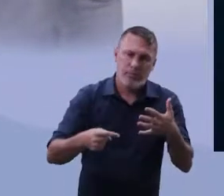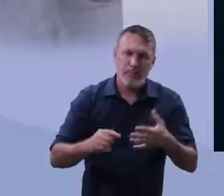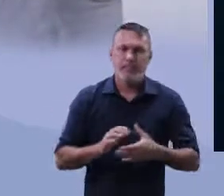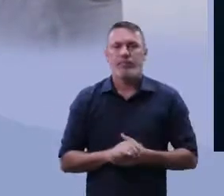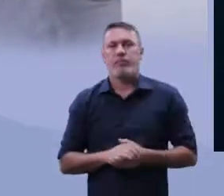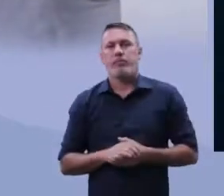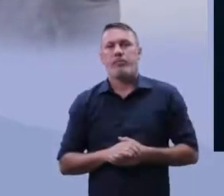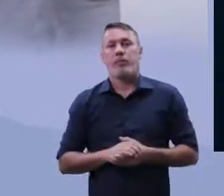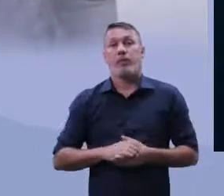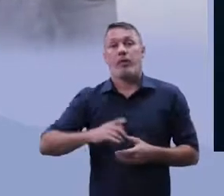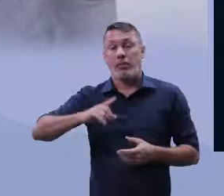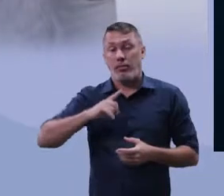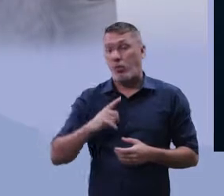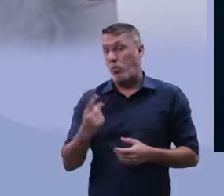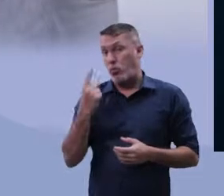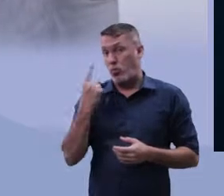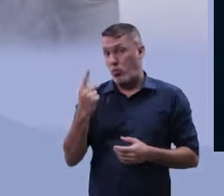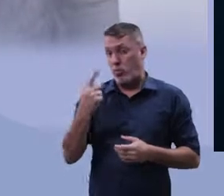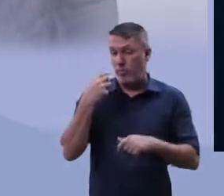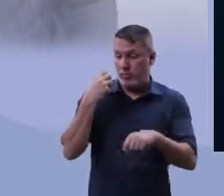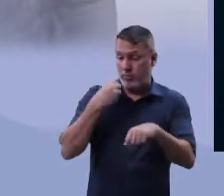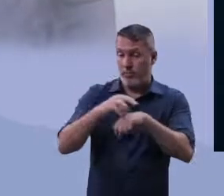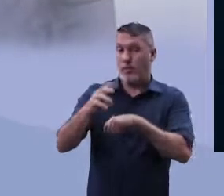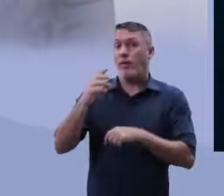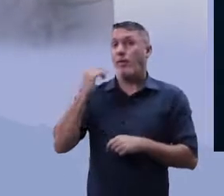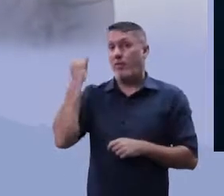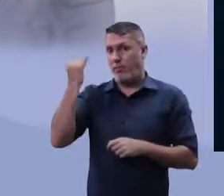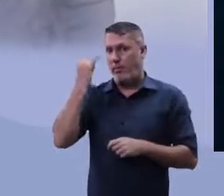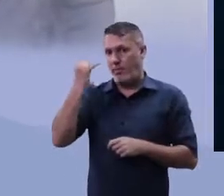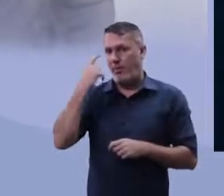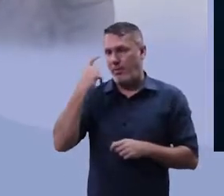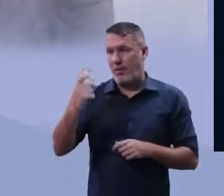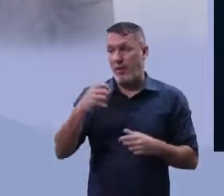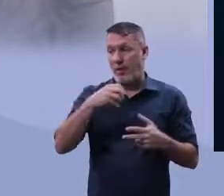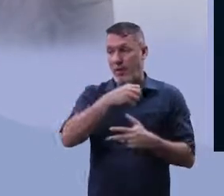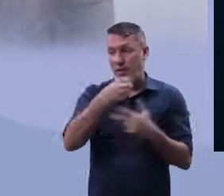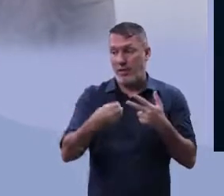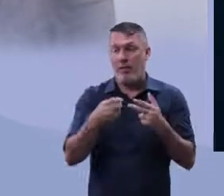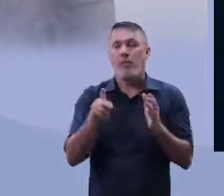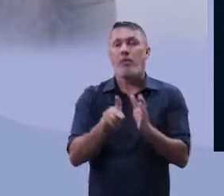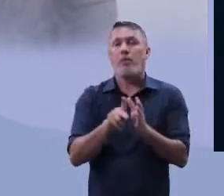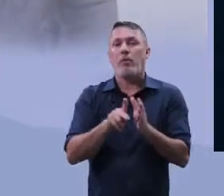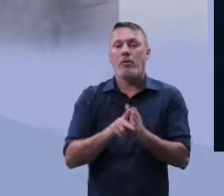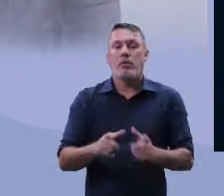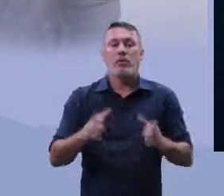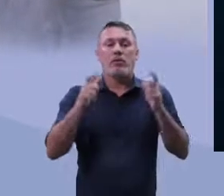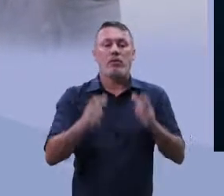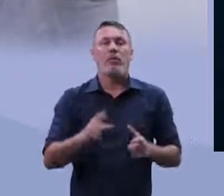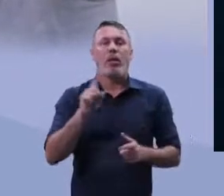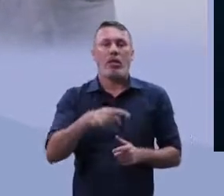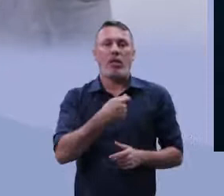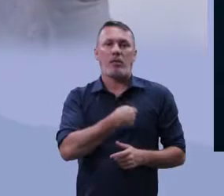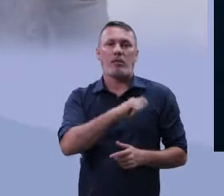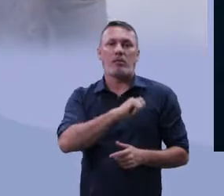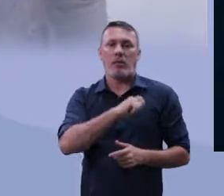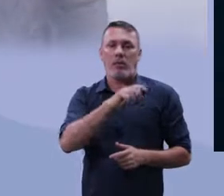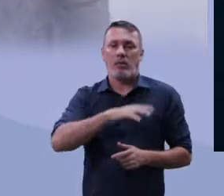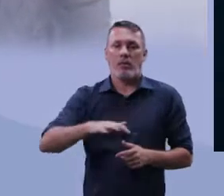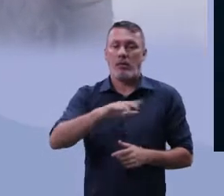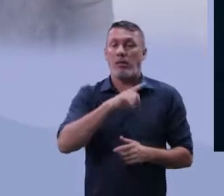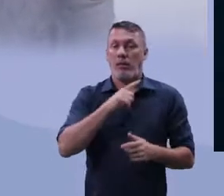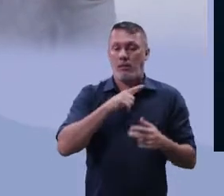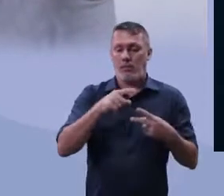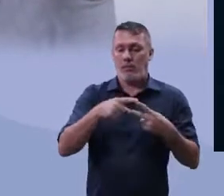Um conflitozinho que é interessante, que o Enem gosta muito de trabalhar, é a questão do território espanhol, que tem ali duas pendências